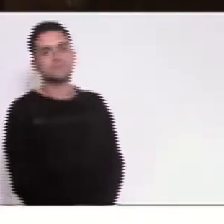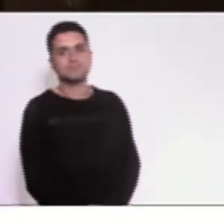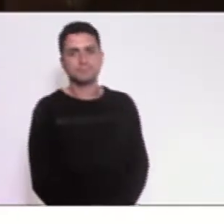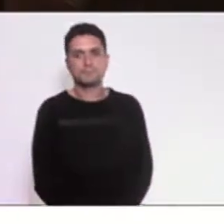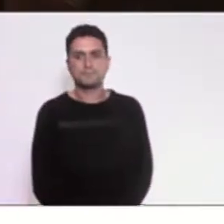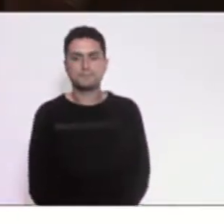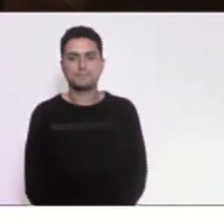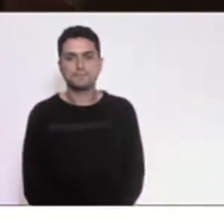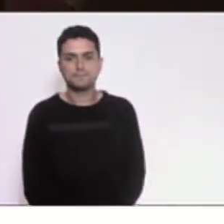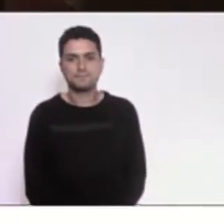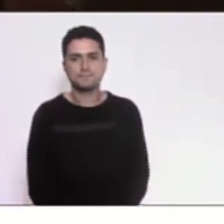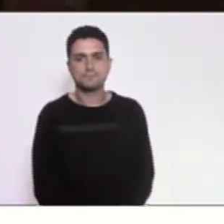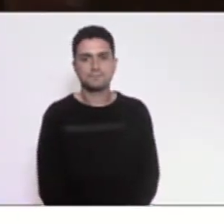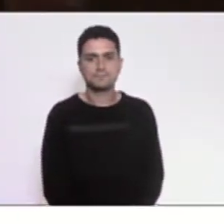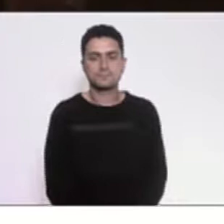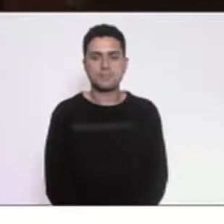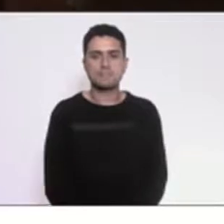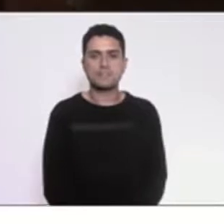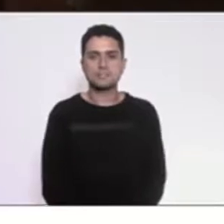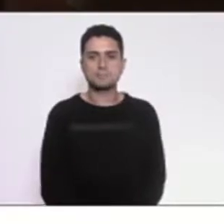desde os anos